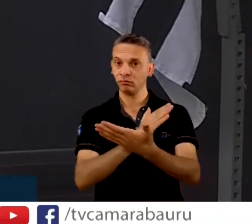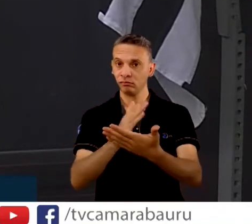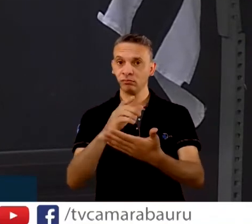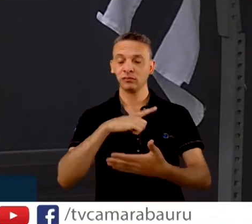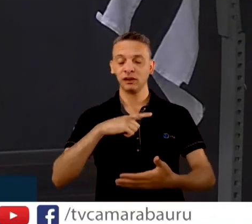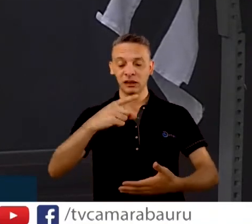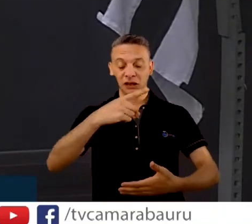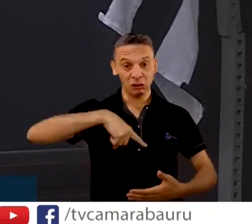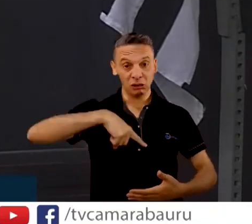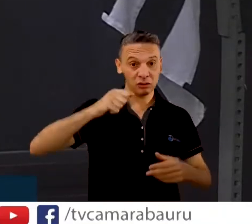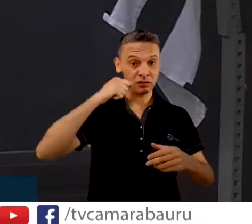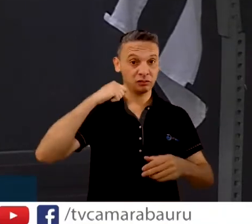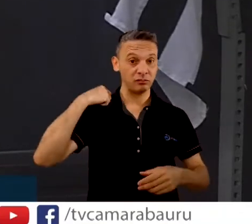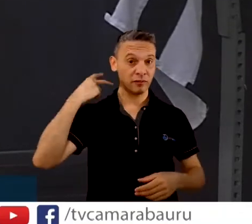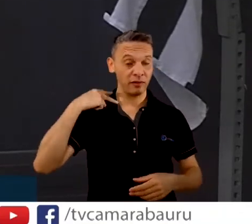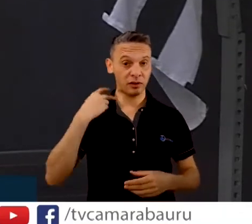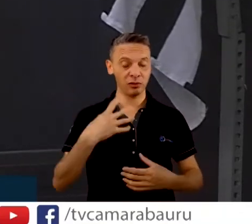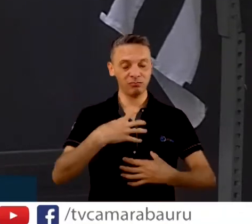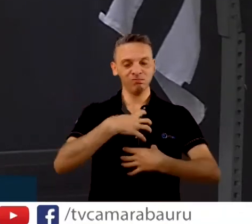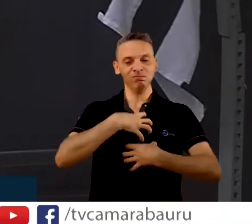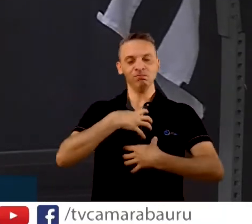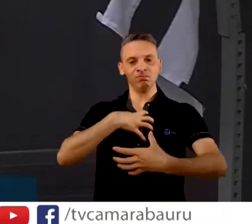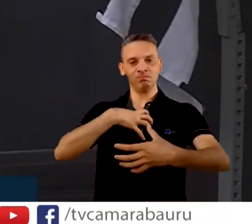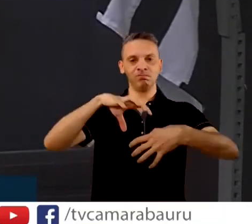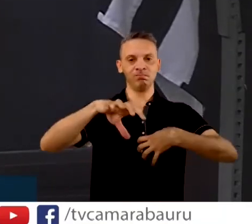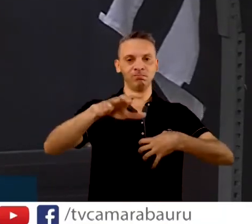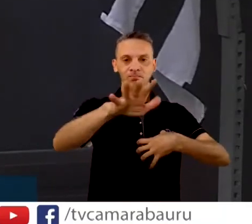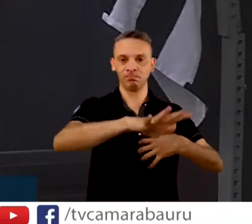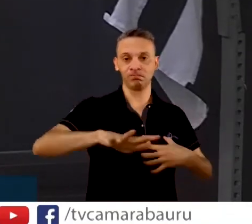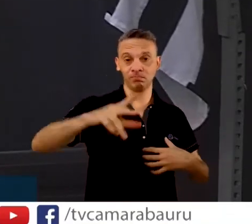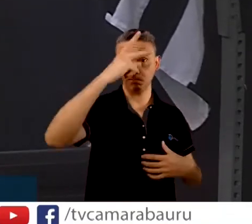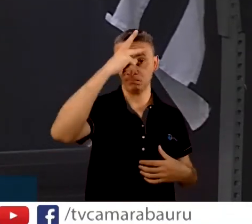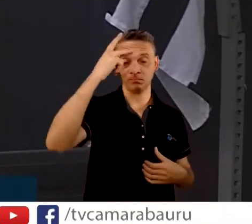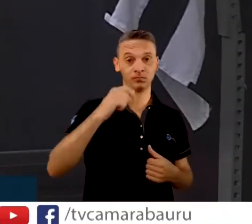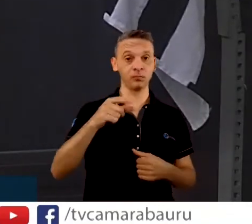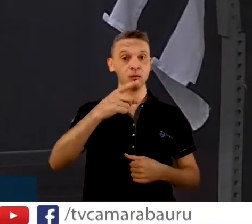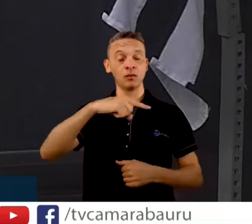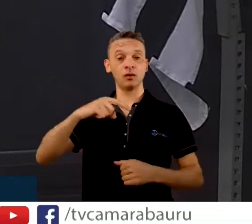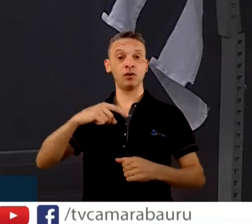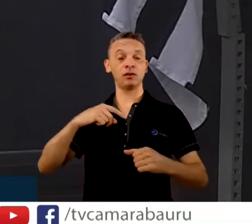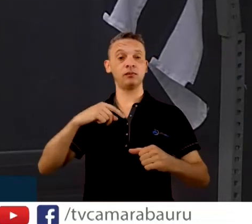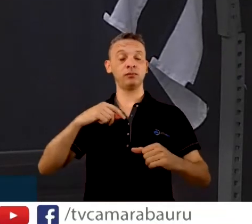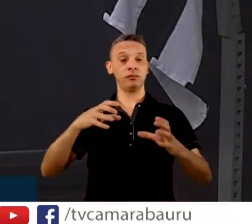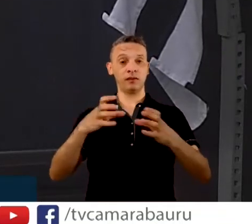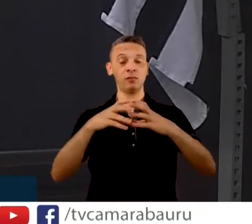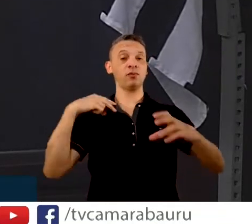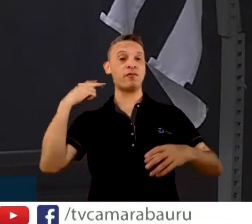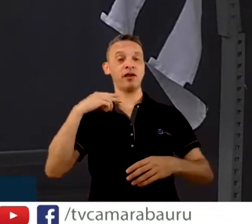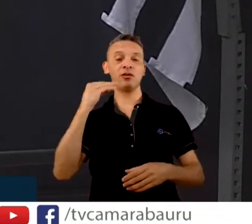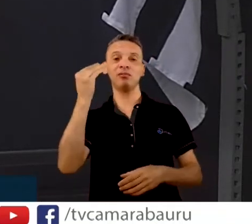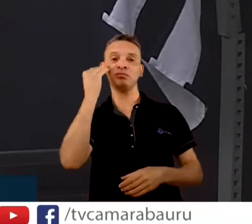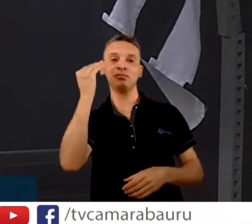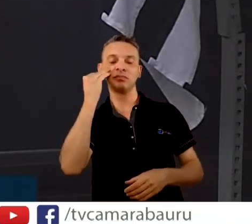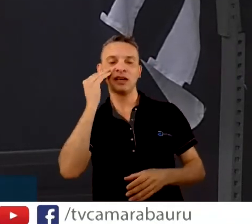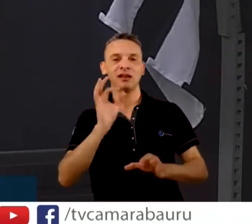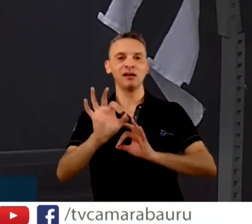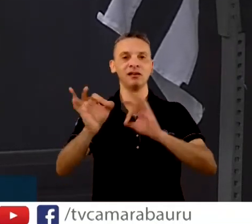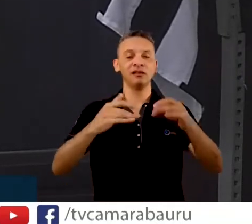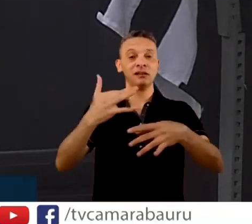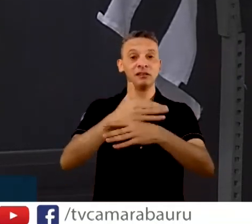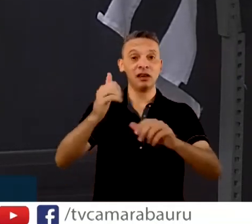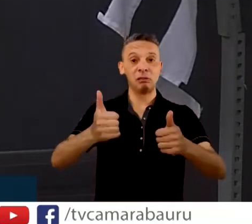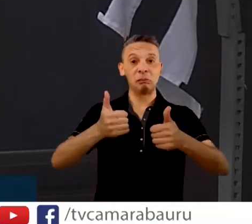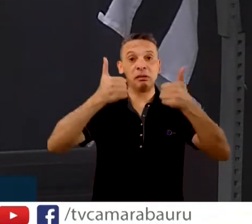cidade. Ou nós conduzimos a cidade para ela sair desse pragmatismo, dessa deficiência que nós